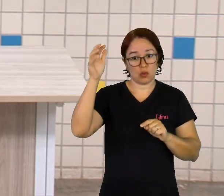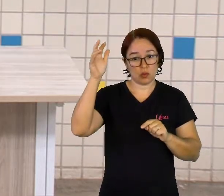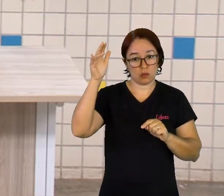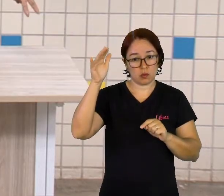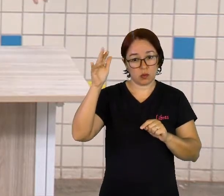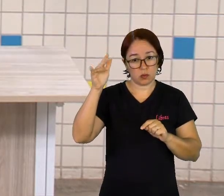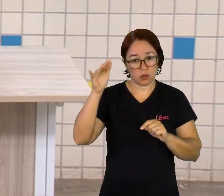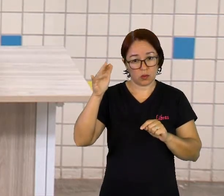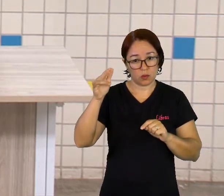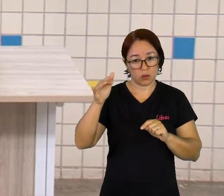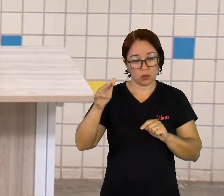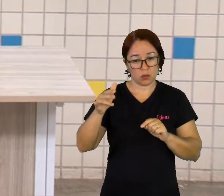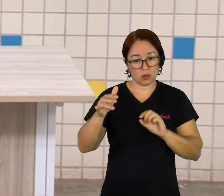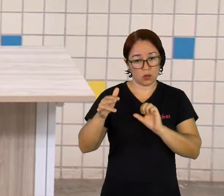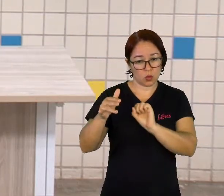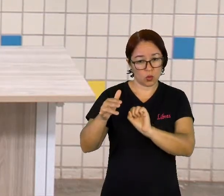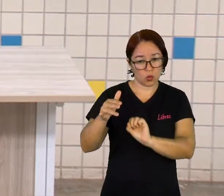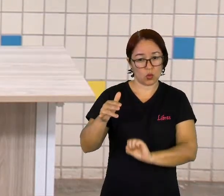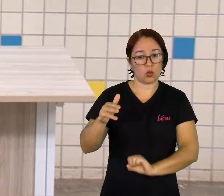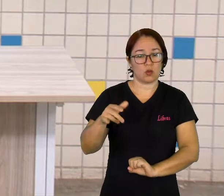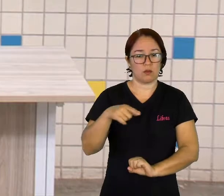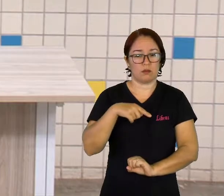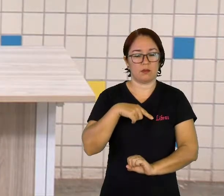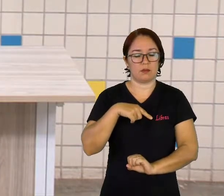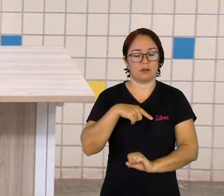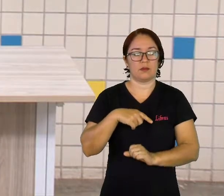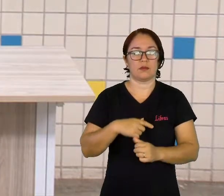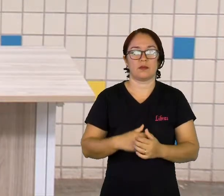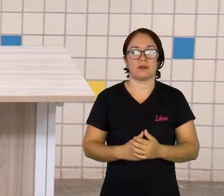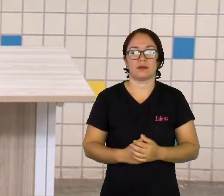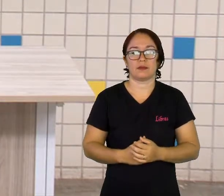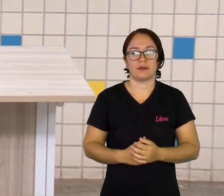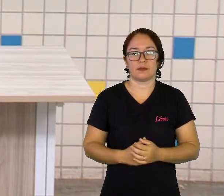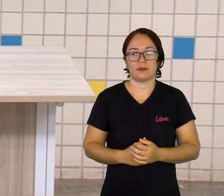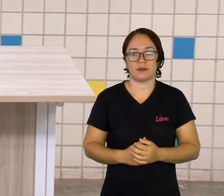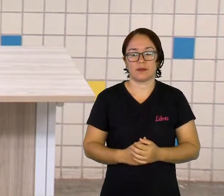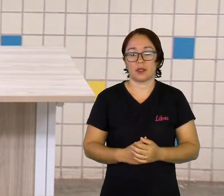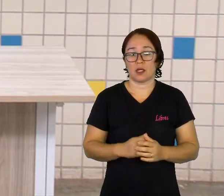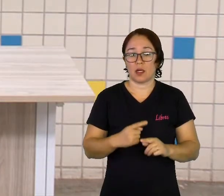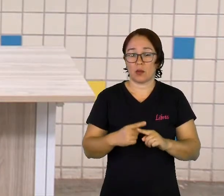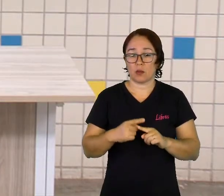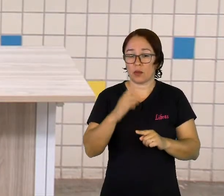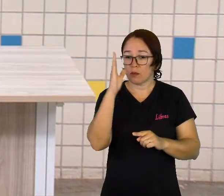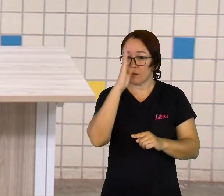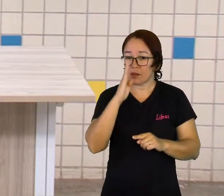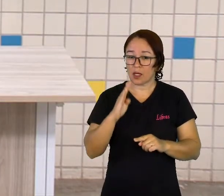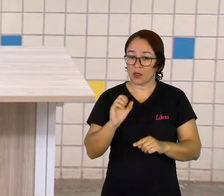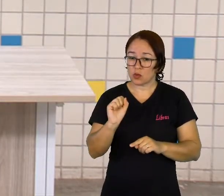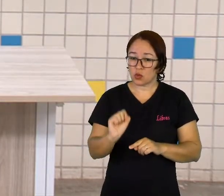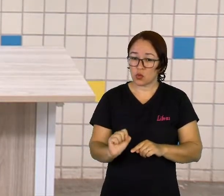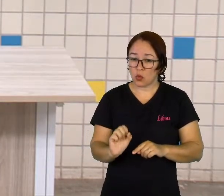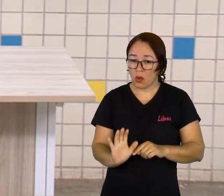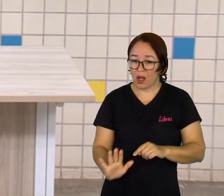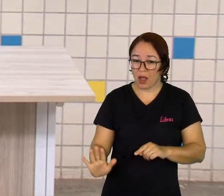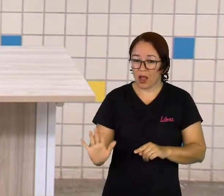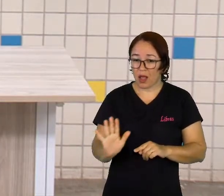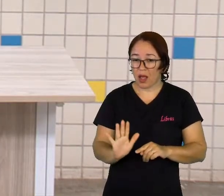para a região sudeste e região sul, que são as mais desenvolvidas do nosso país.